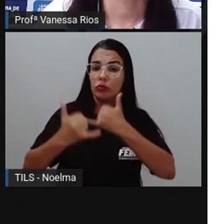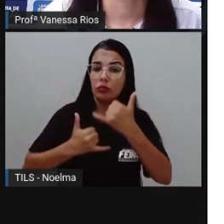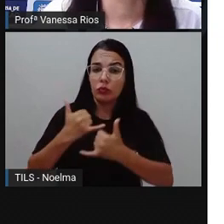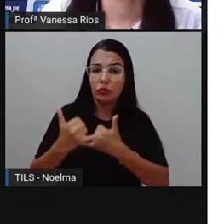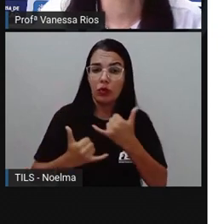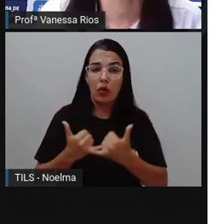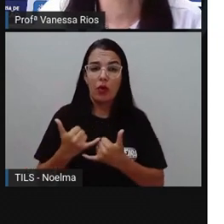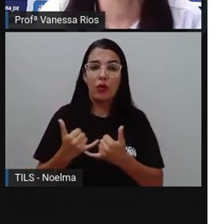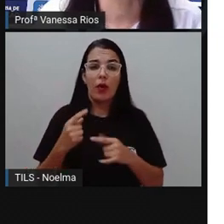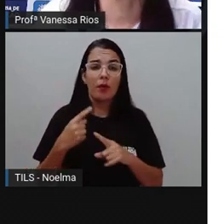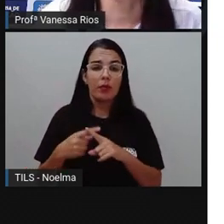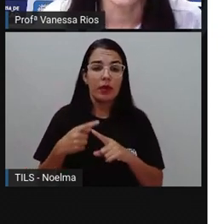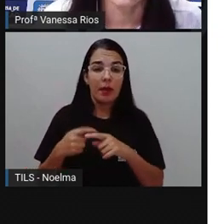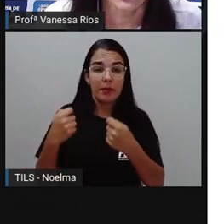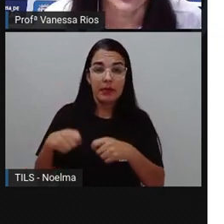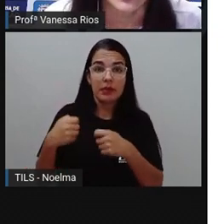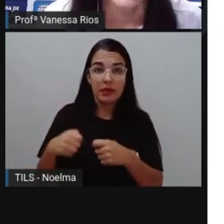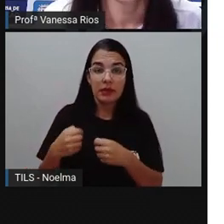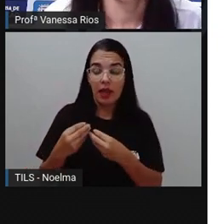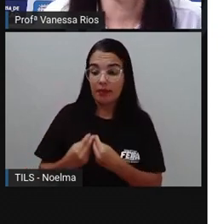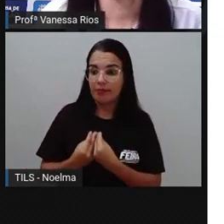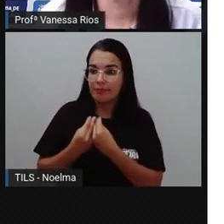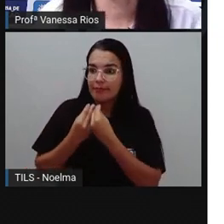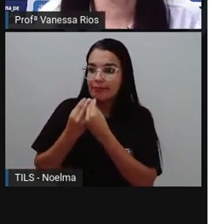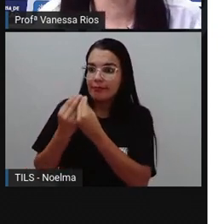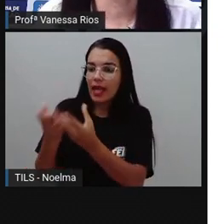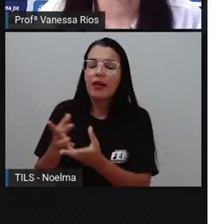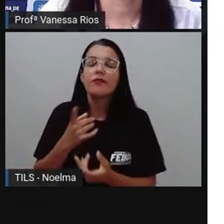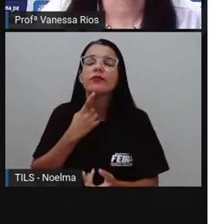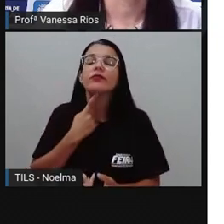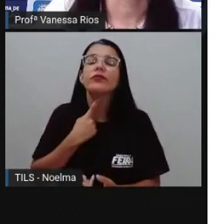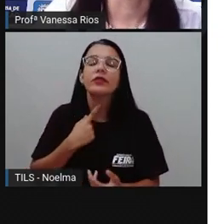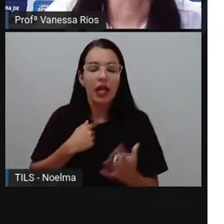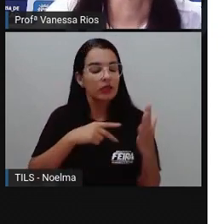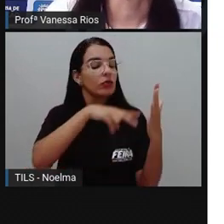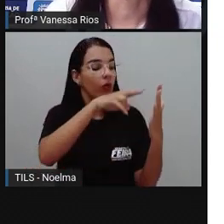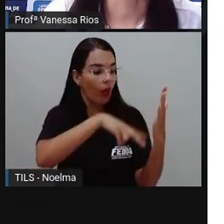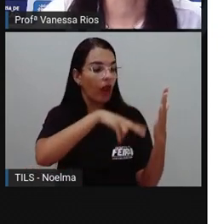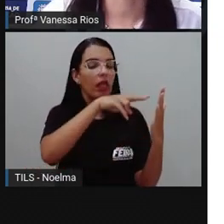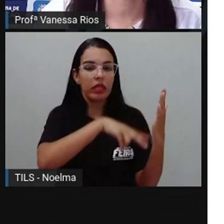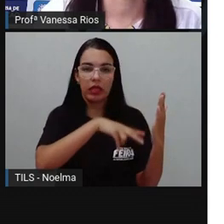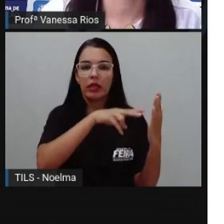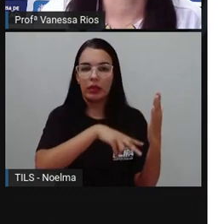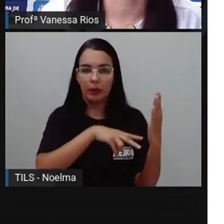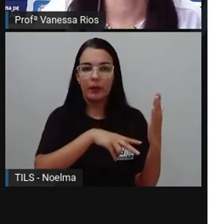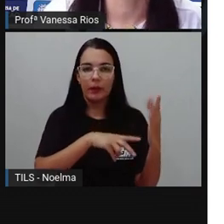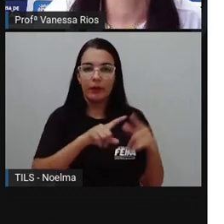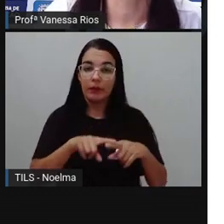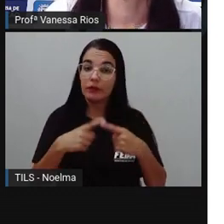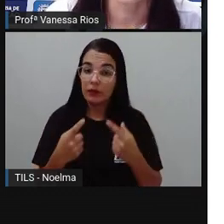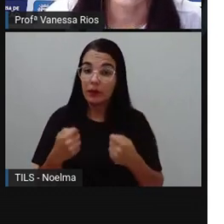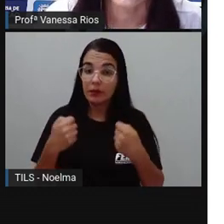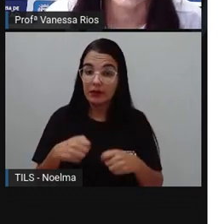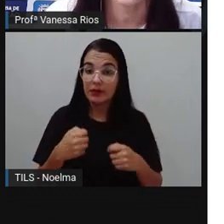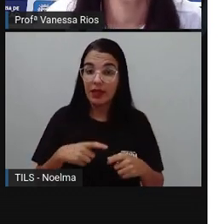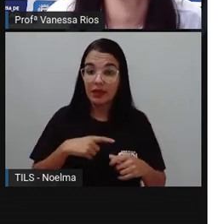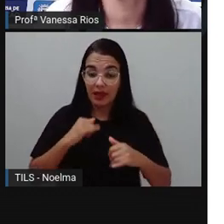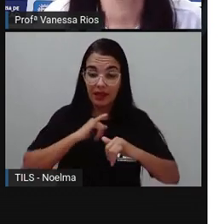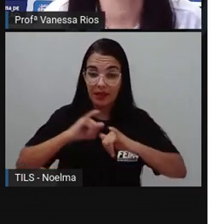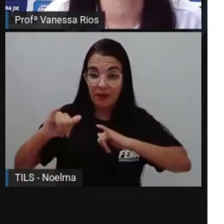para persuadir o leitor. Então a intenção da resenha crítica é, além de passar as informações